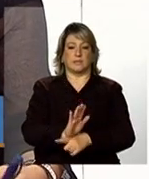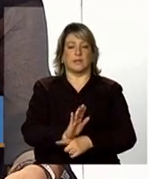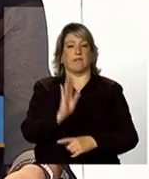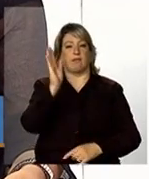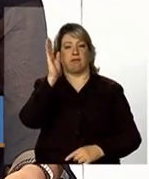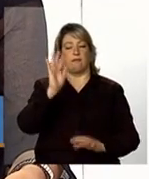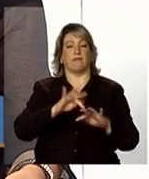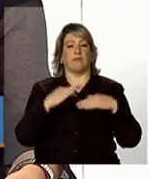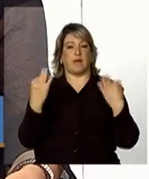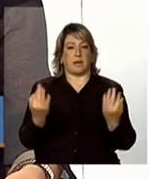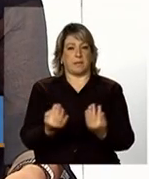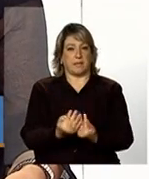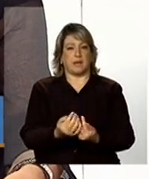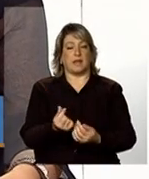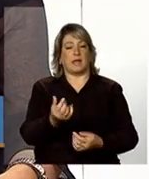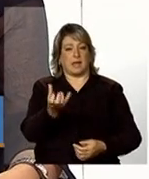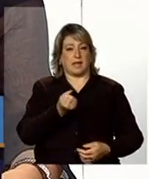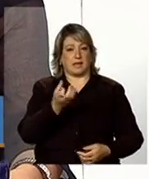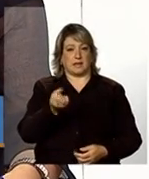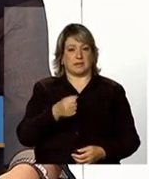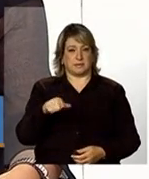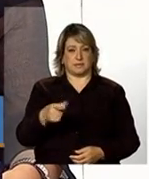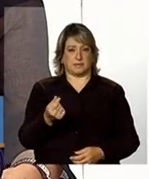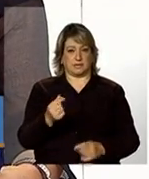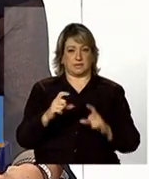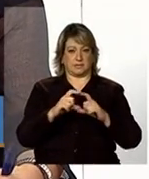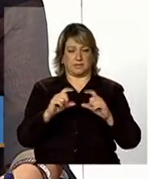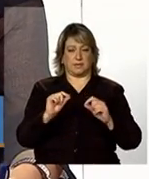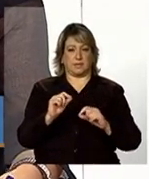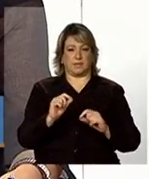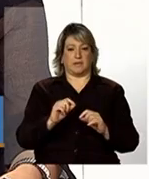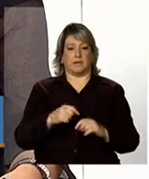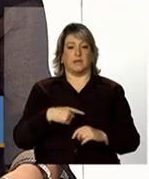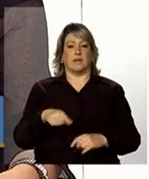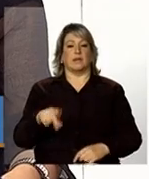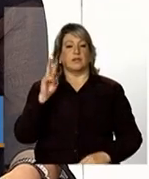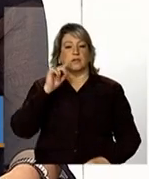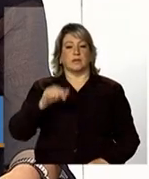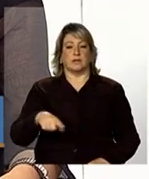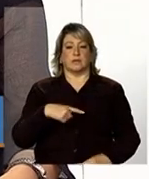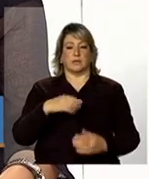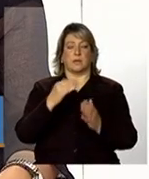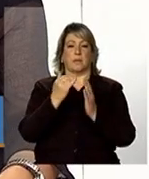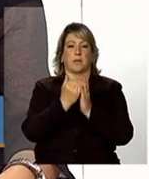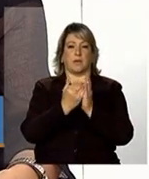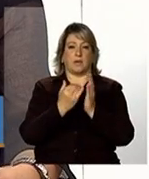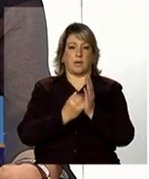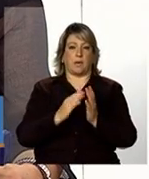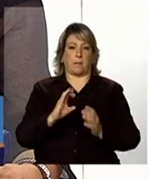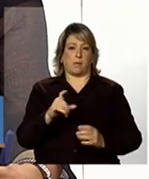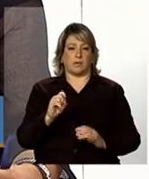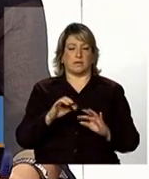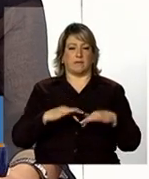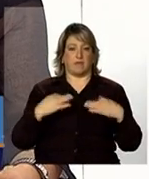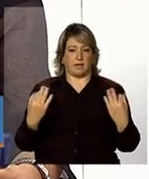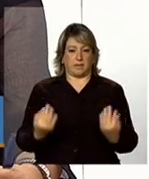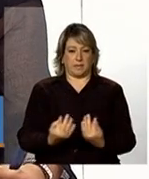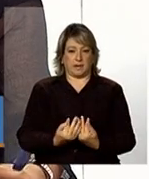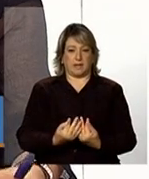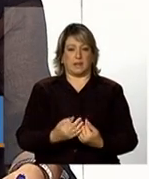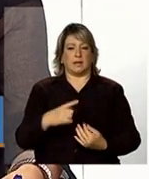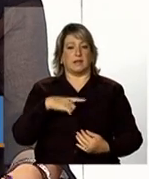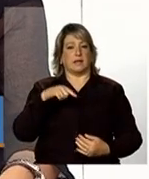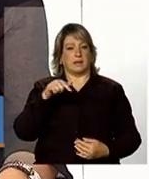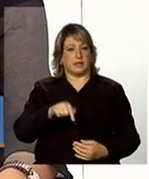recebem a transferência de renda no que diz respeito ao programa Bolsa Família o protocolo